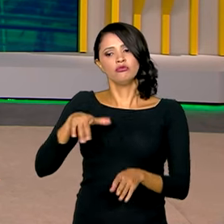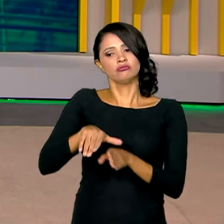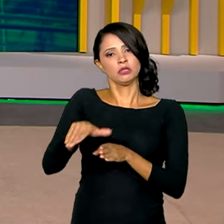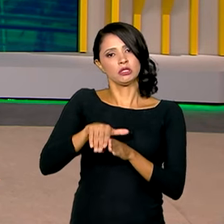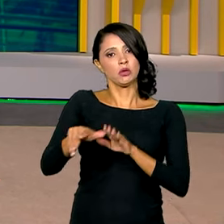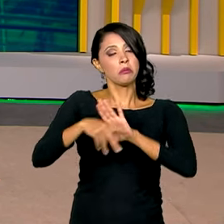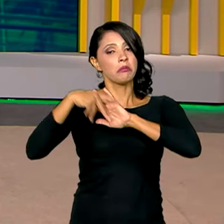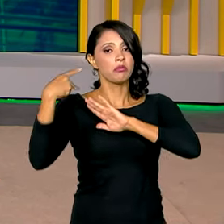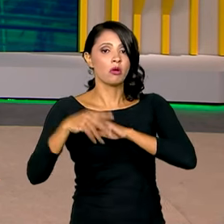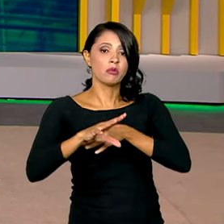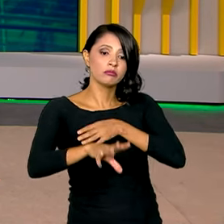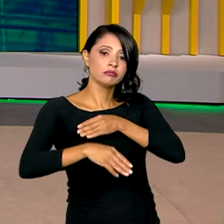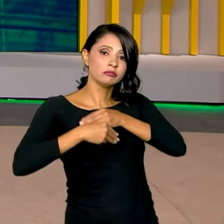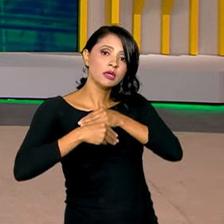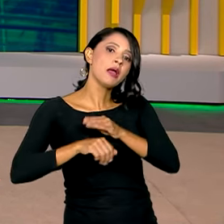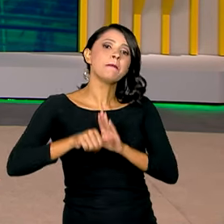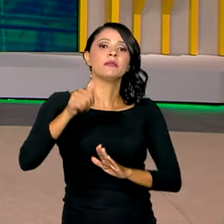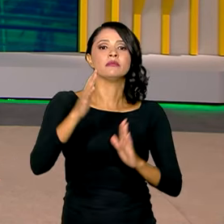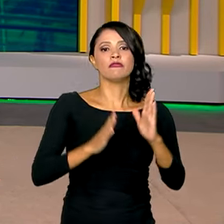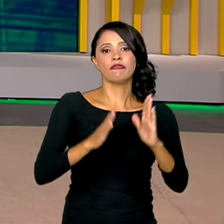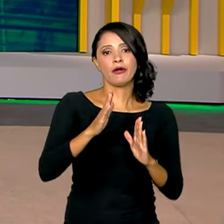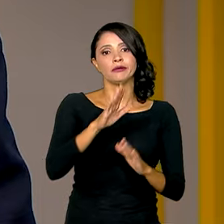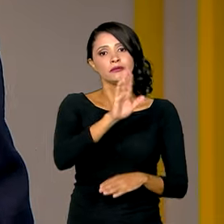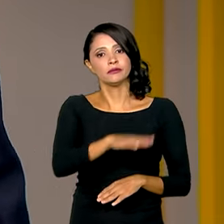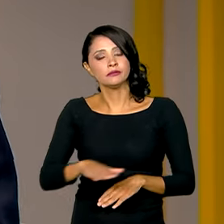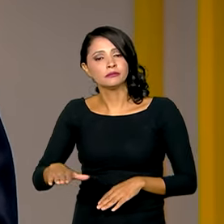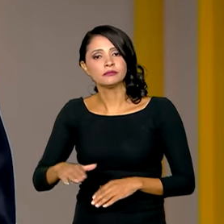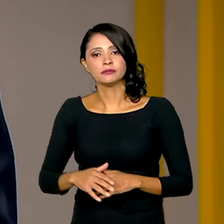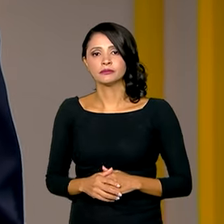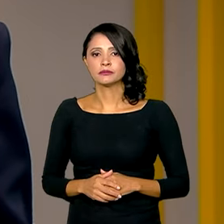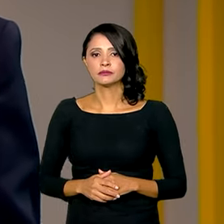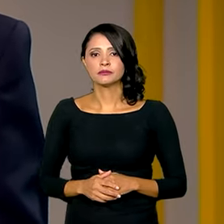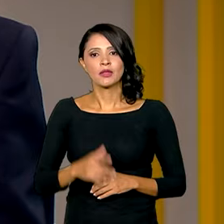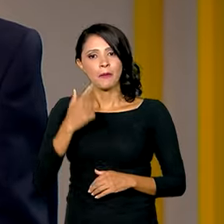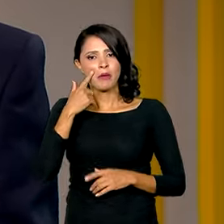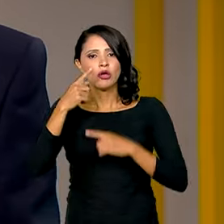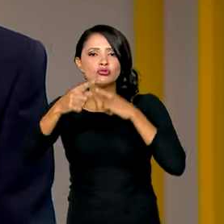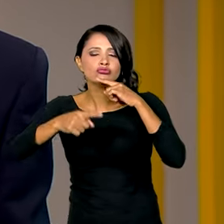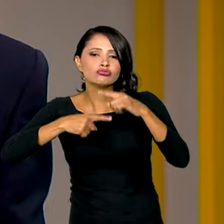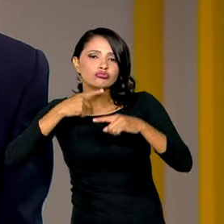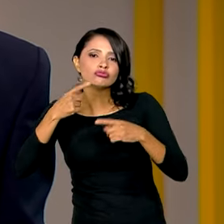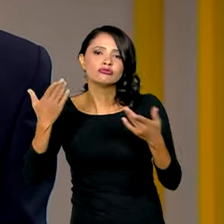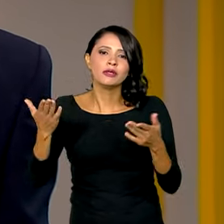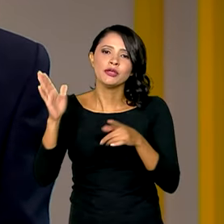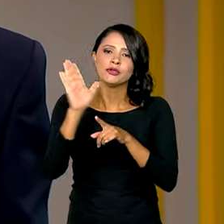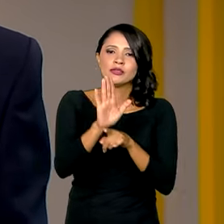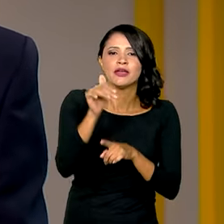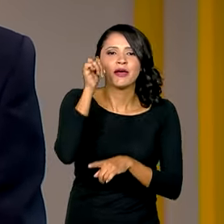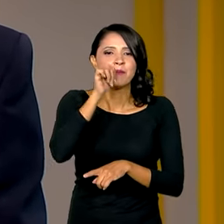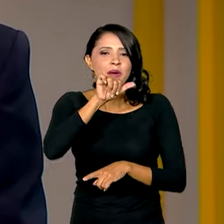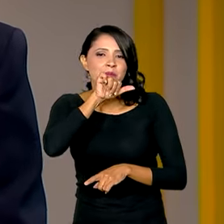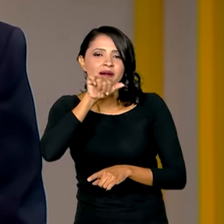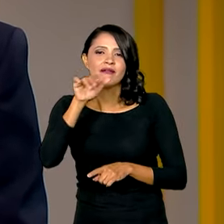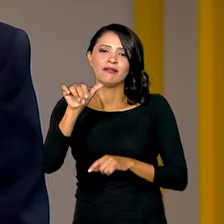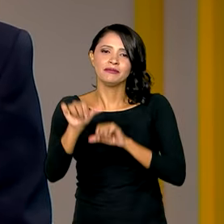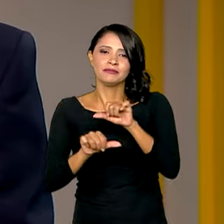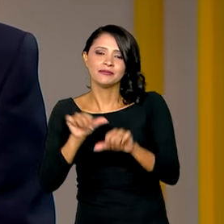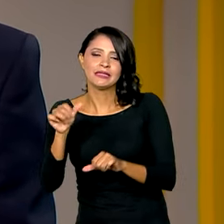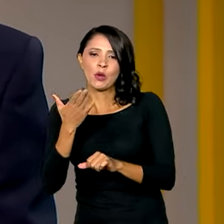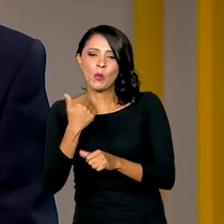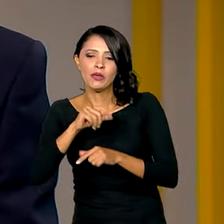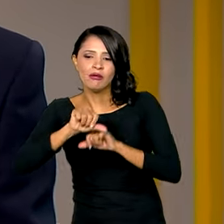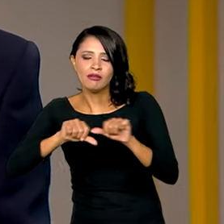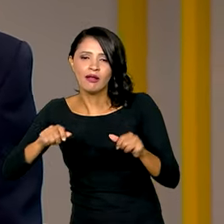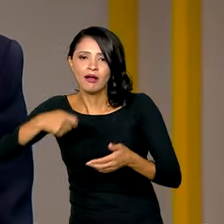complemento nas primeiras fases da infância. Para tirar as dúvidas e ajudar as mamães durante a transição dos